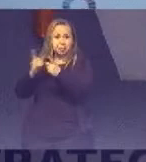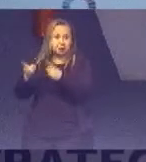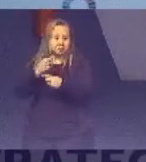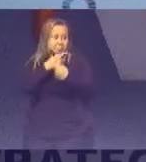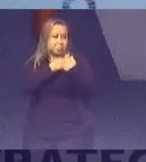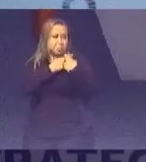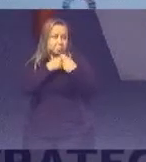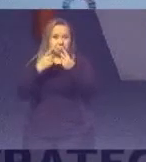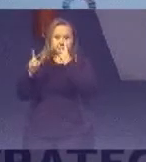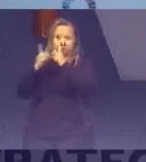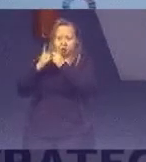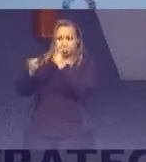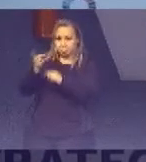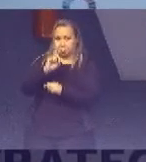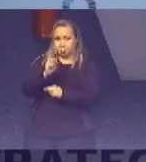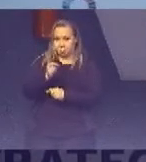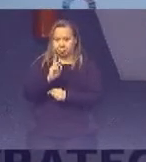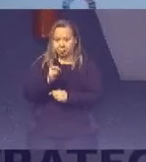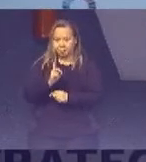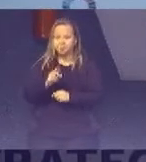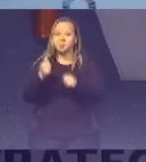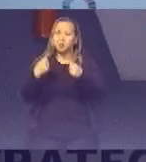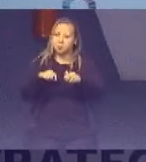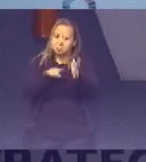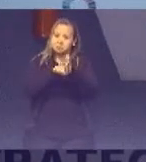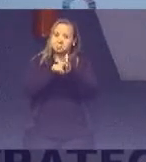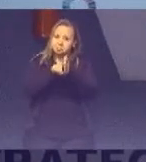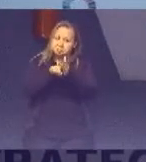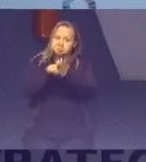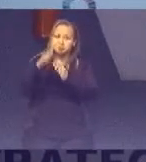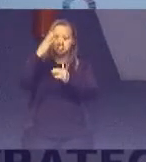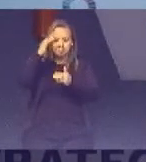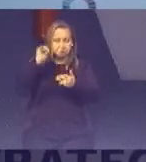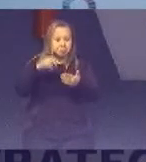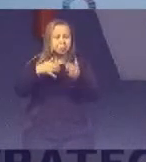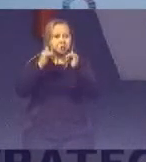Desse tipo de diagnóstico De cruzamento De dados